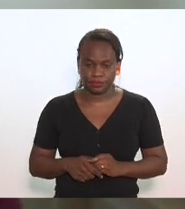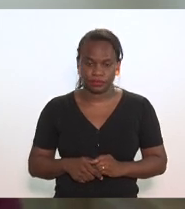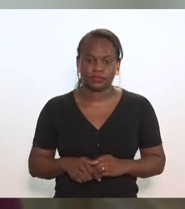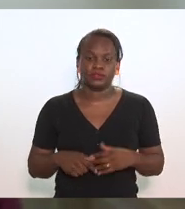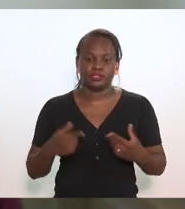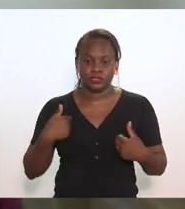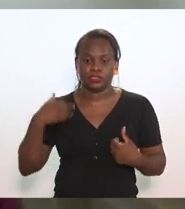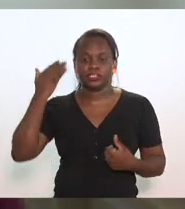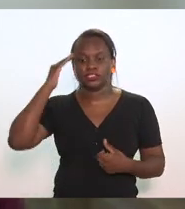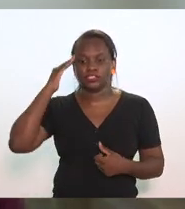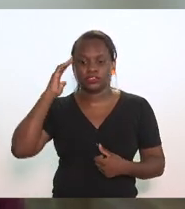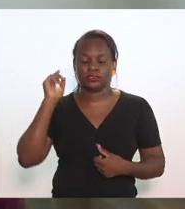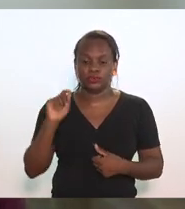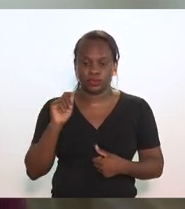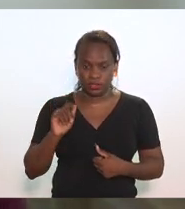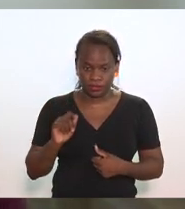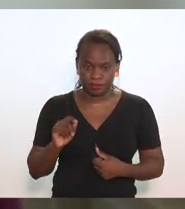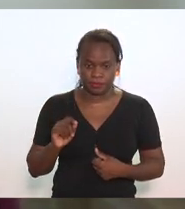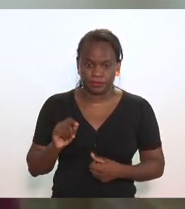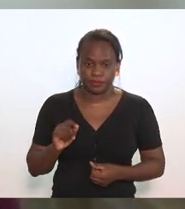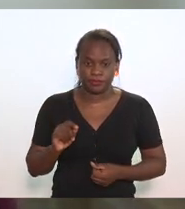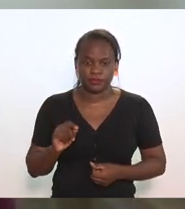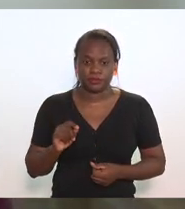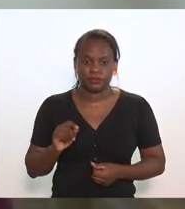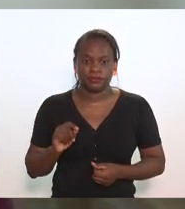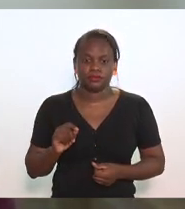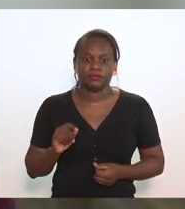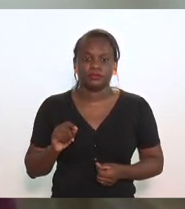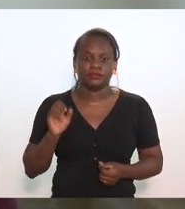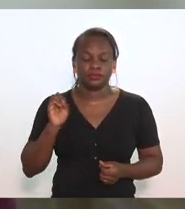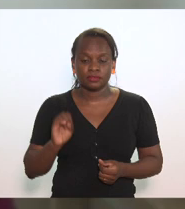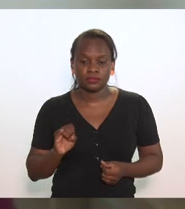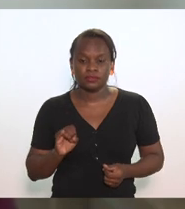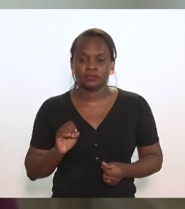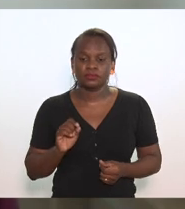eu entendo eu entendo se